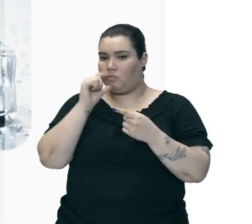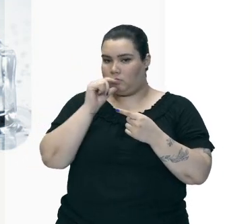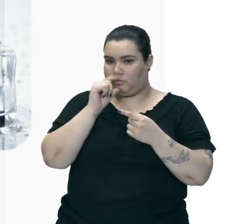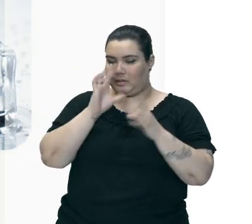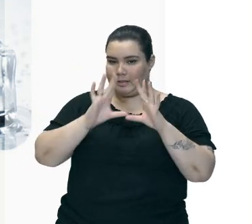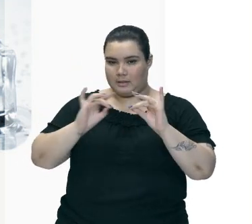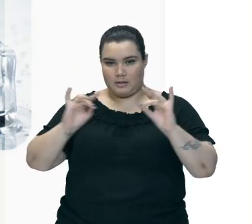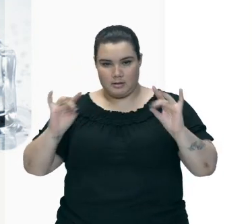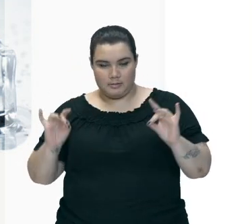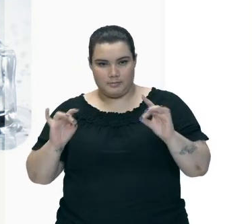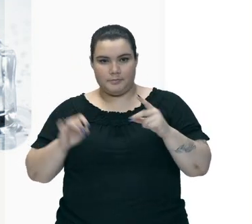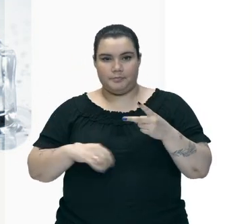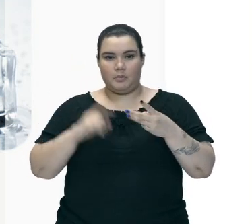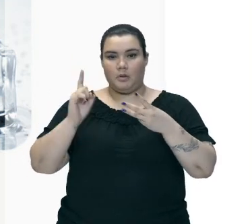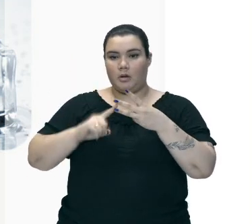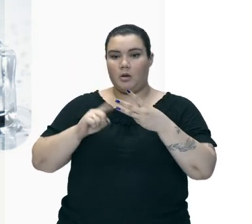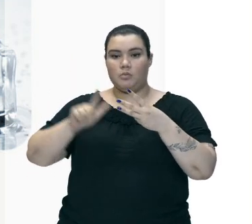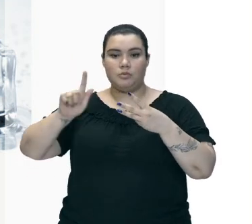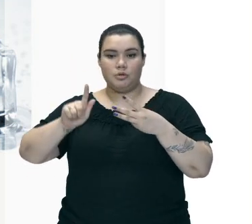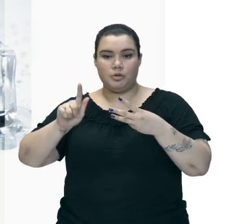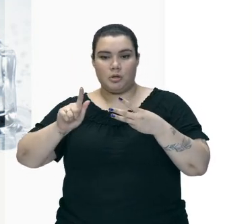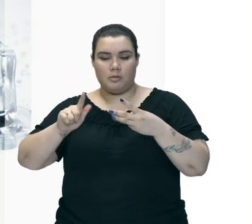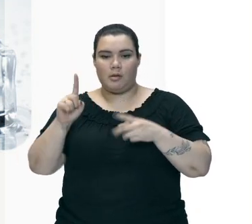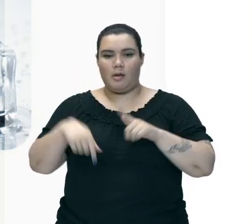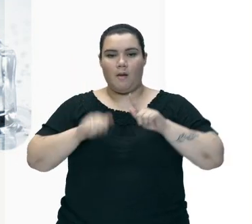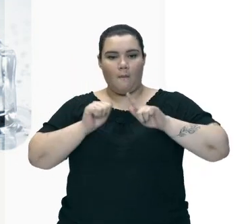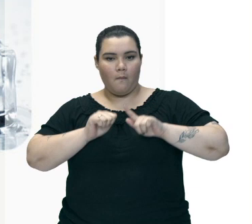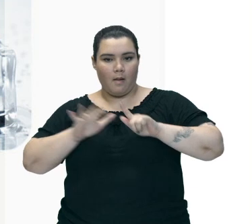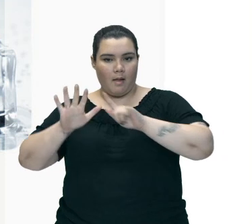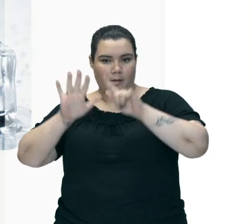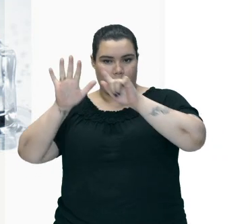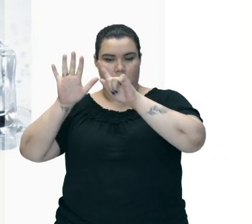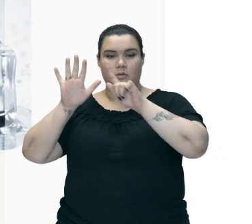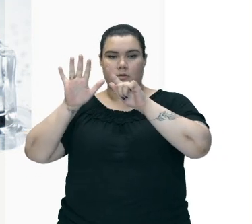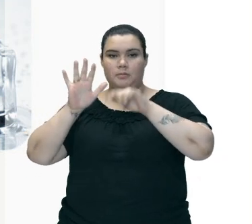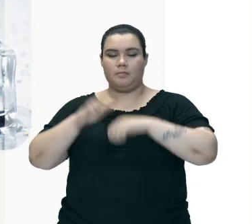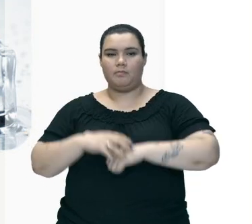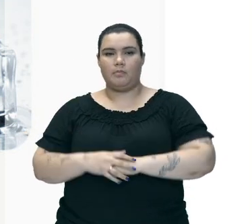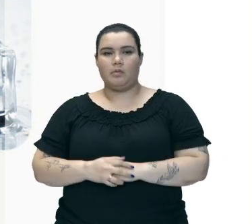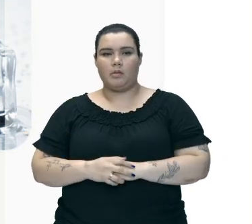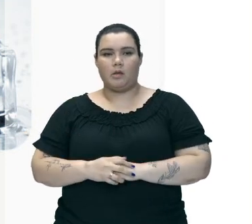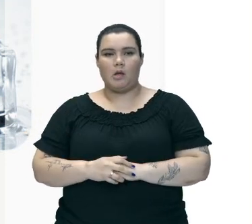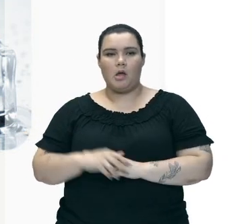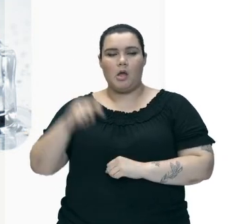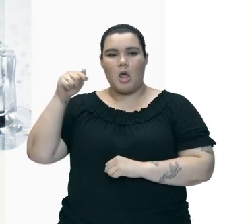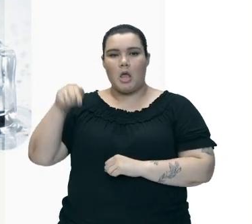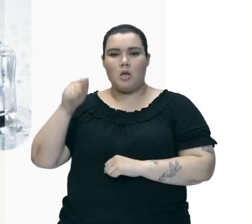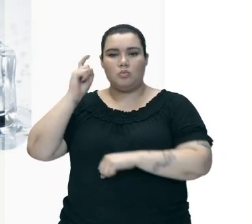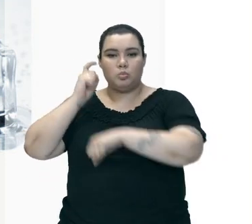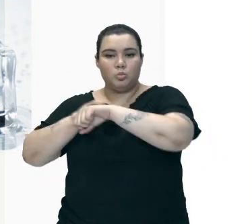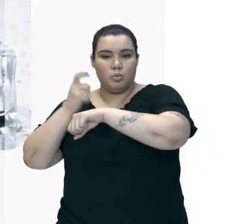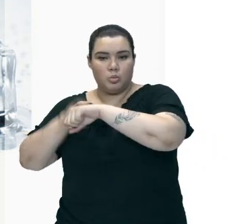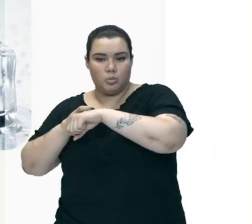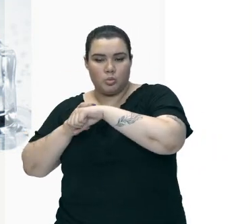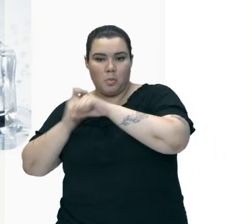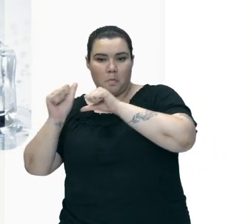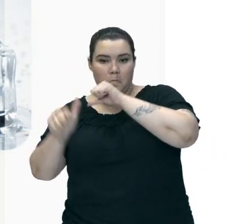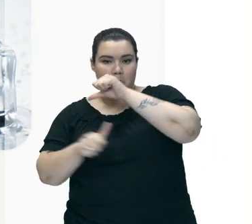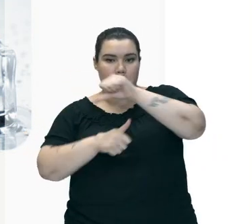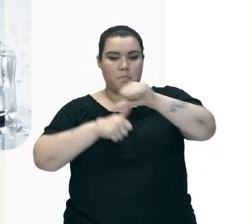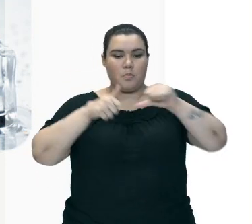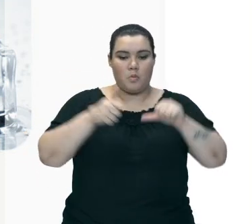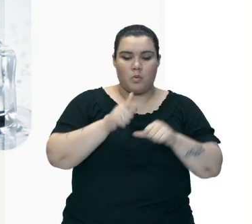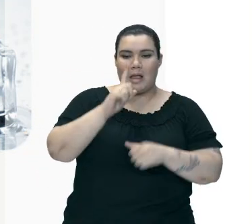Gasoso Beleza Quando nós passamos Do sólido Para o líquido O nome Dessa